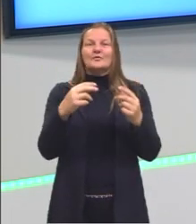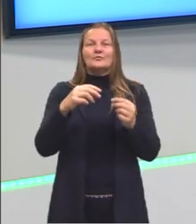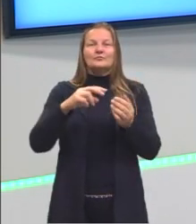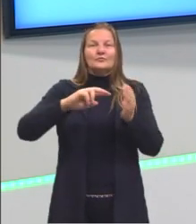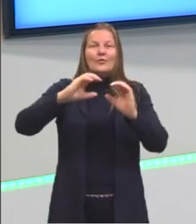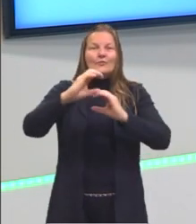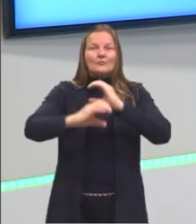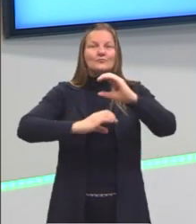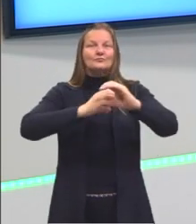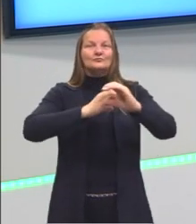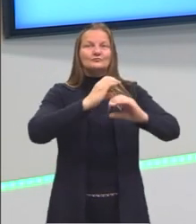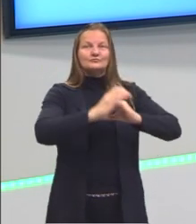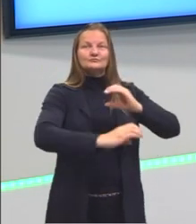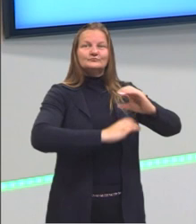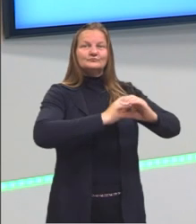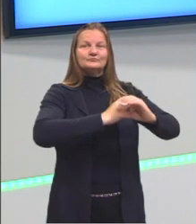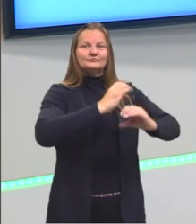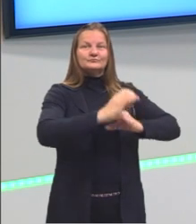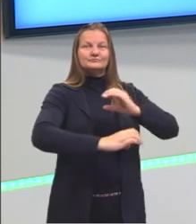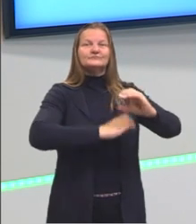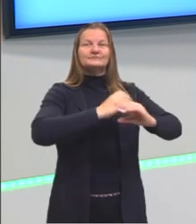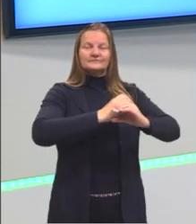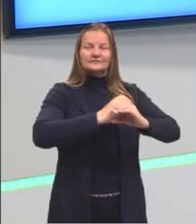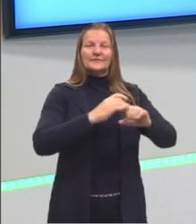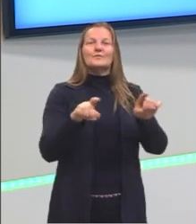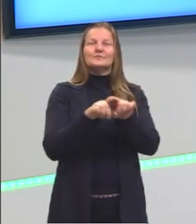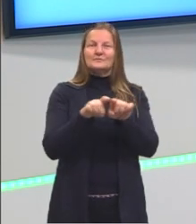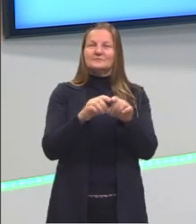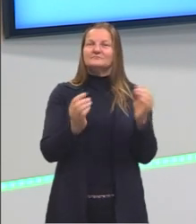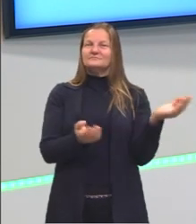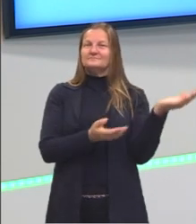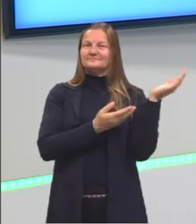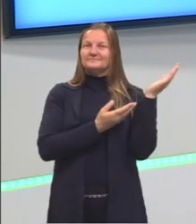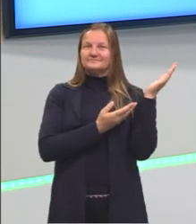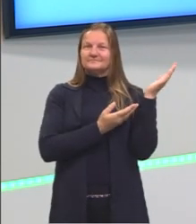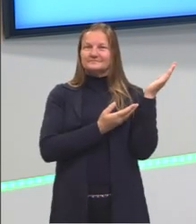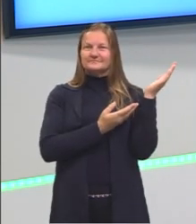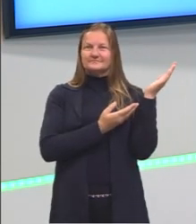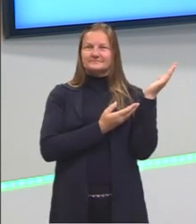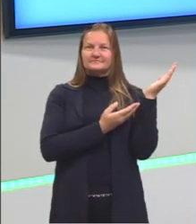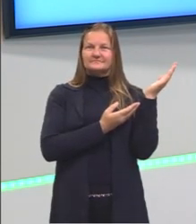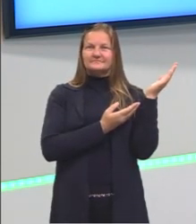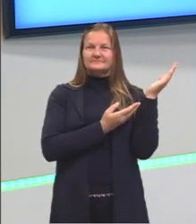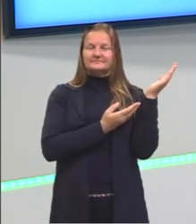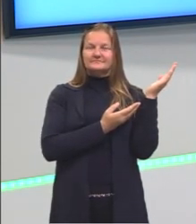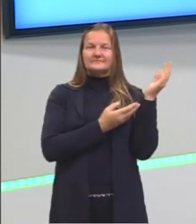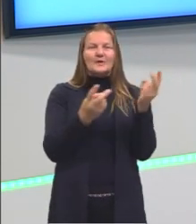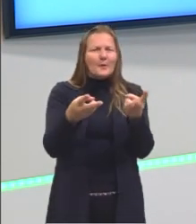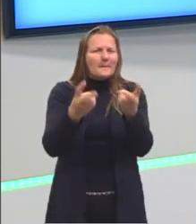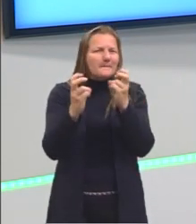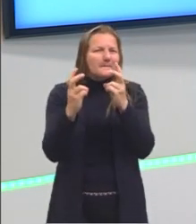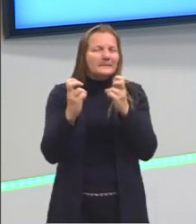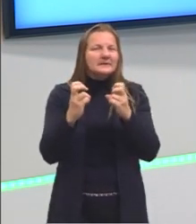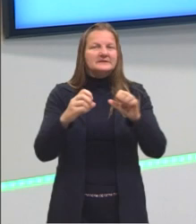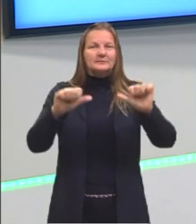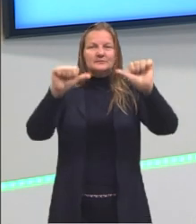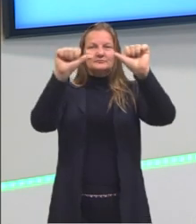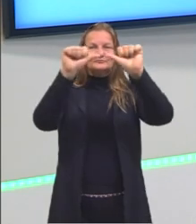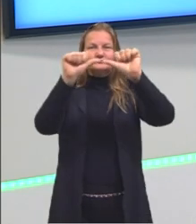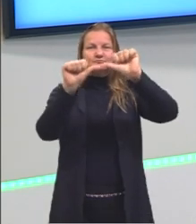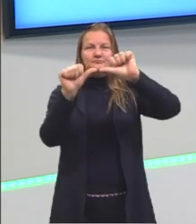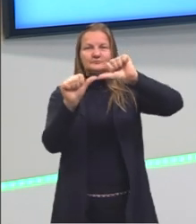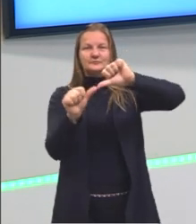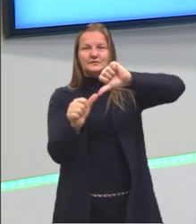trigonométrico, como vocês podem encontrar. E aqui nós podemos identificar estes eixos de simetria.